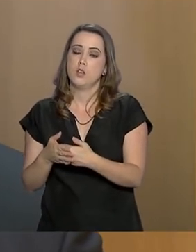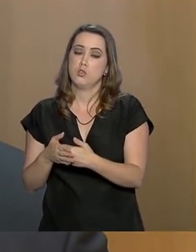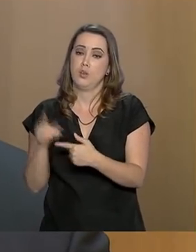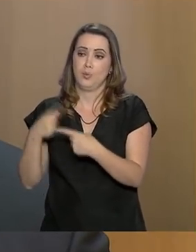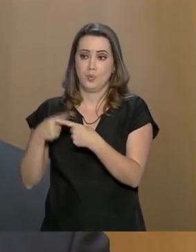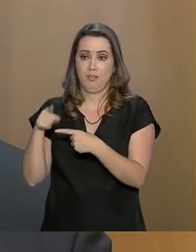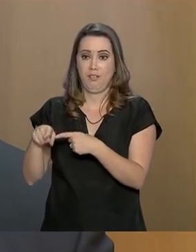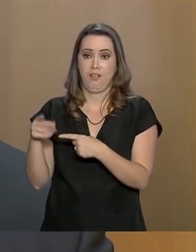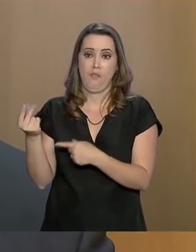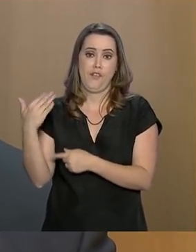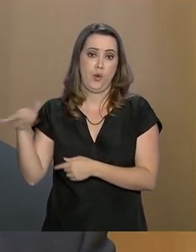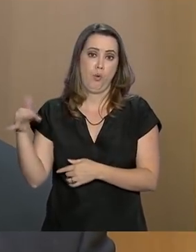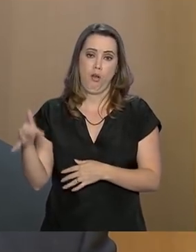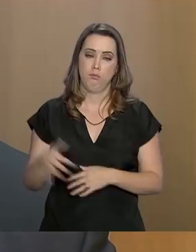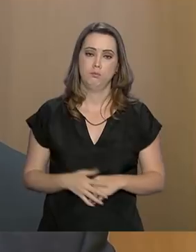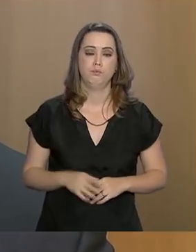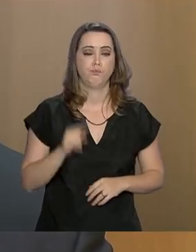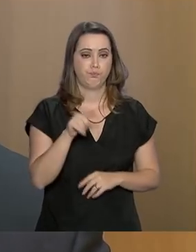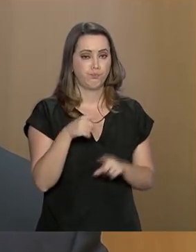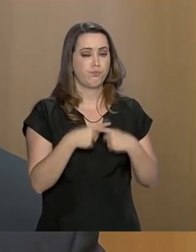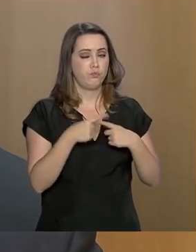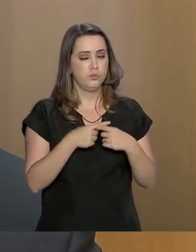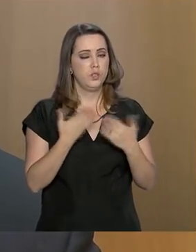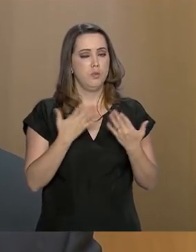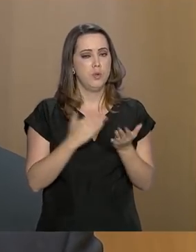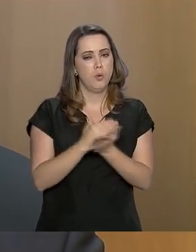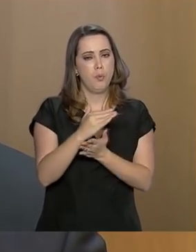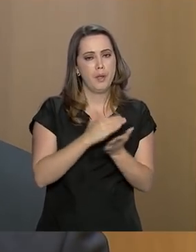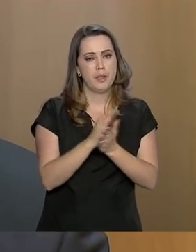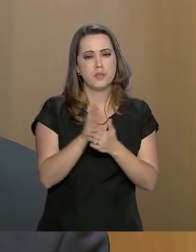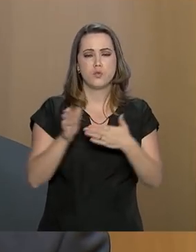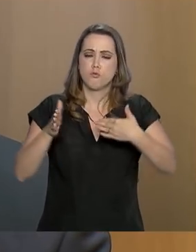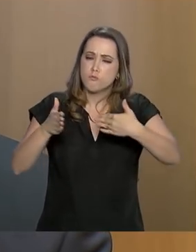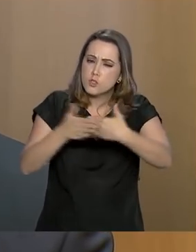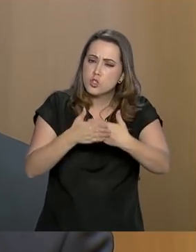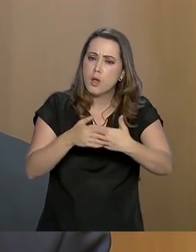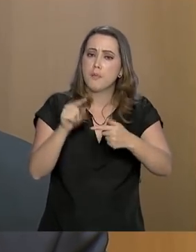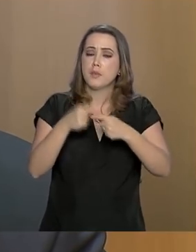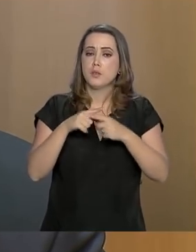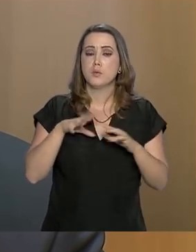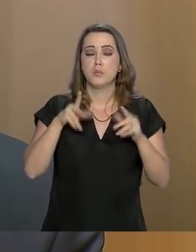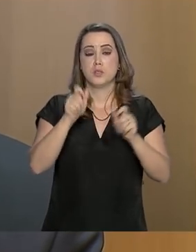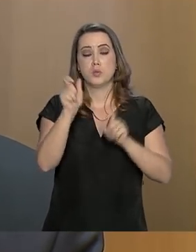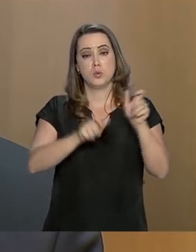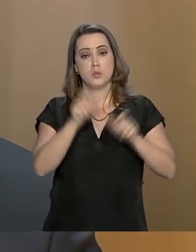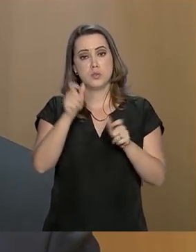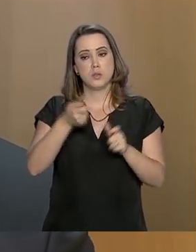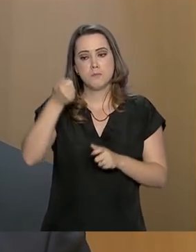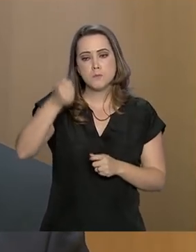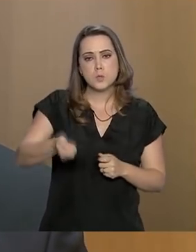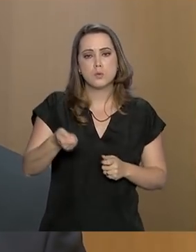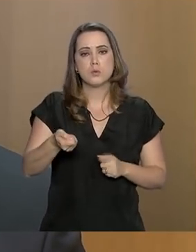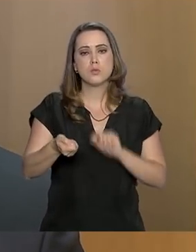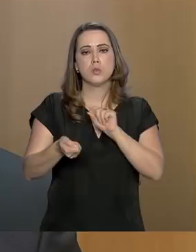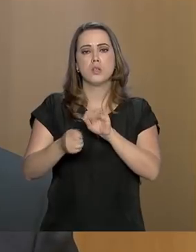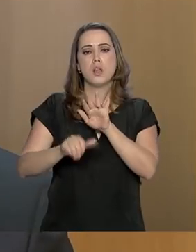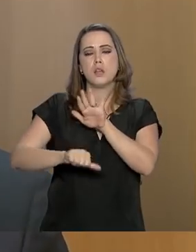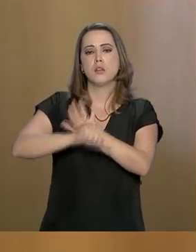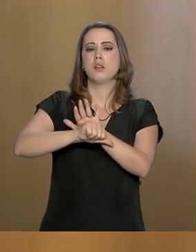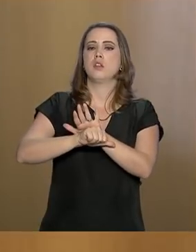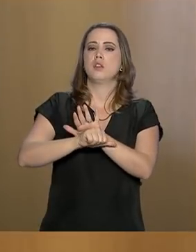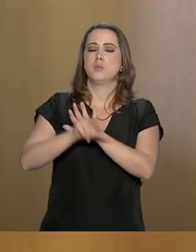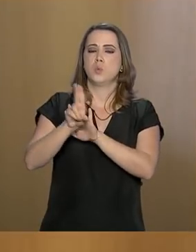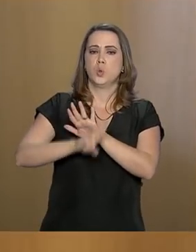texto também prevê o início de cumprimento da pena em regime fechado para todos os condenados por crimes em que se